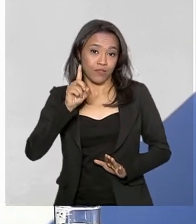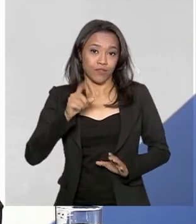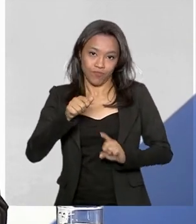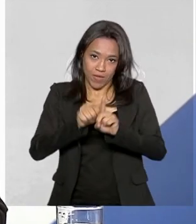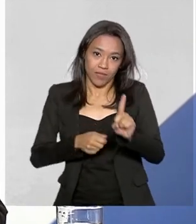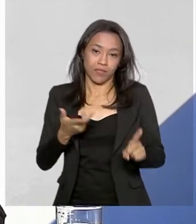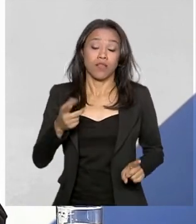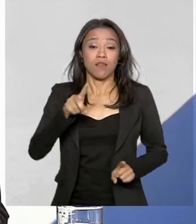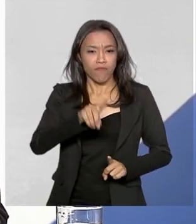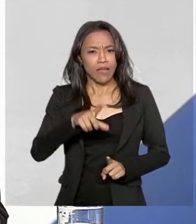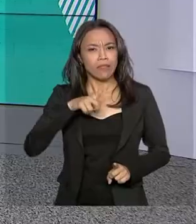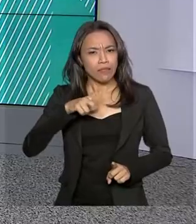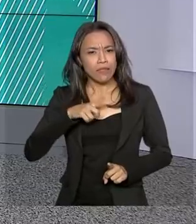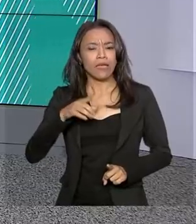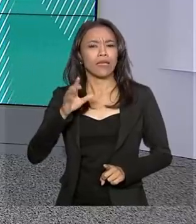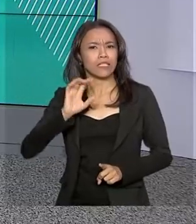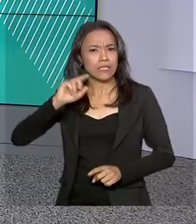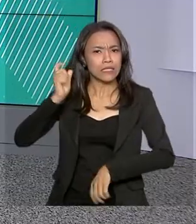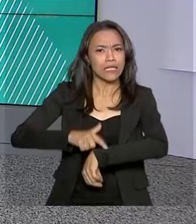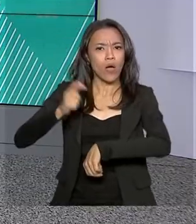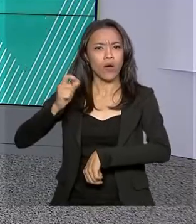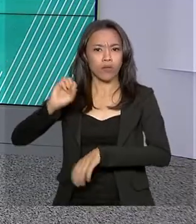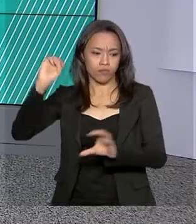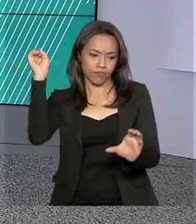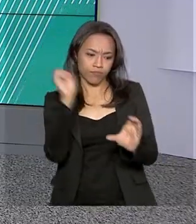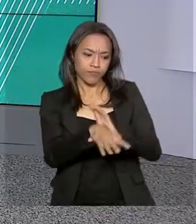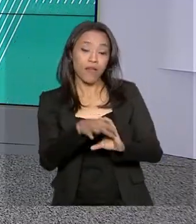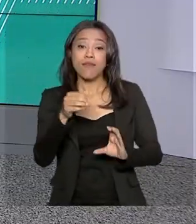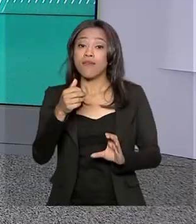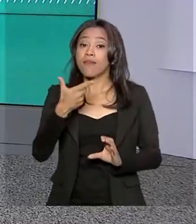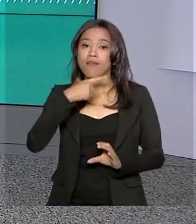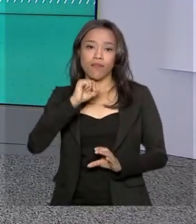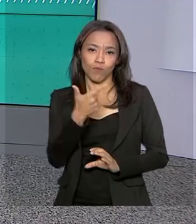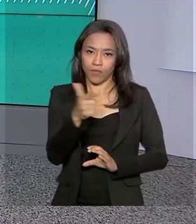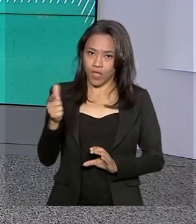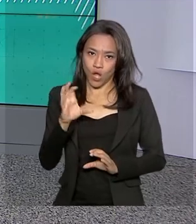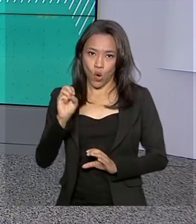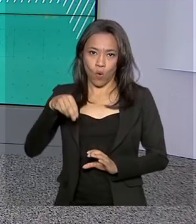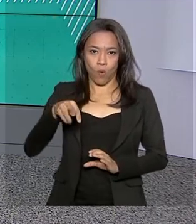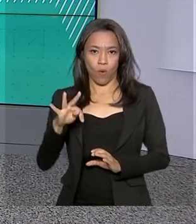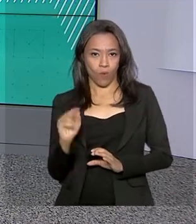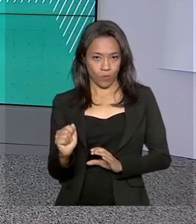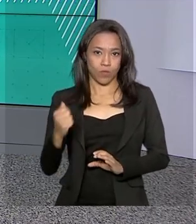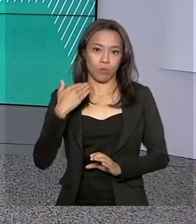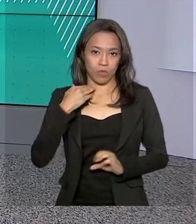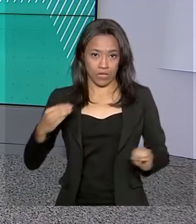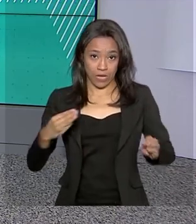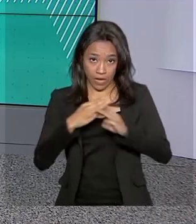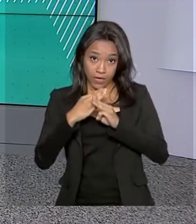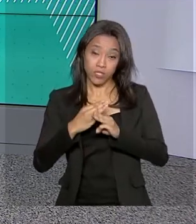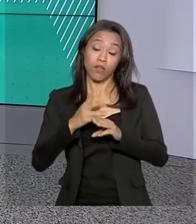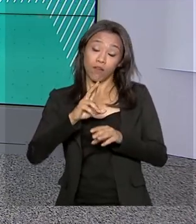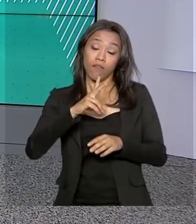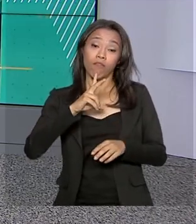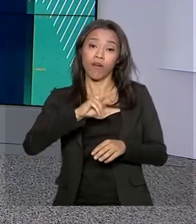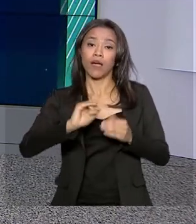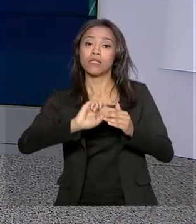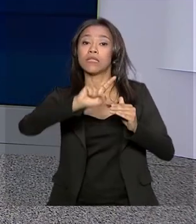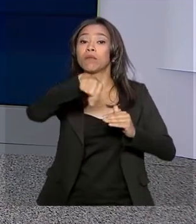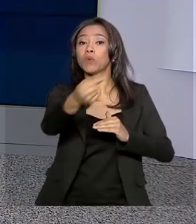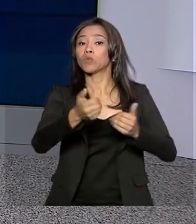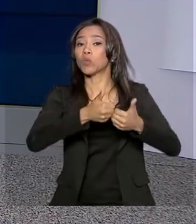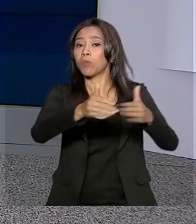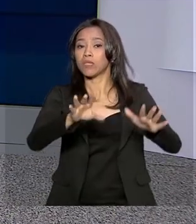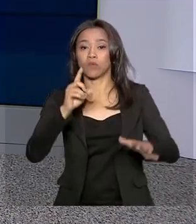ao crédito automático. Para quem não é correntista do banco, a retirada do dinheiro começa a partir de 18 de outubro.